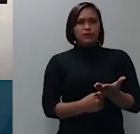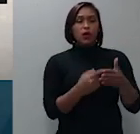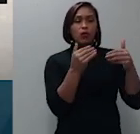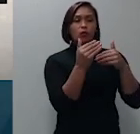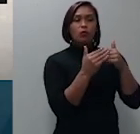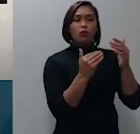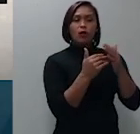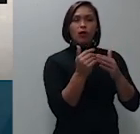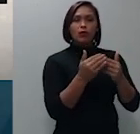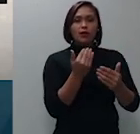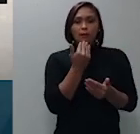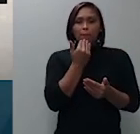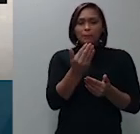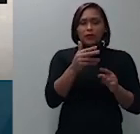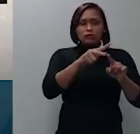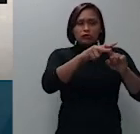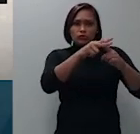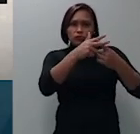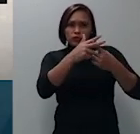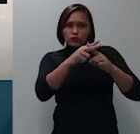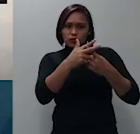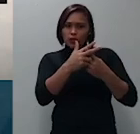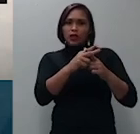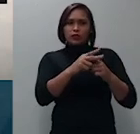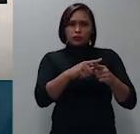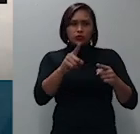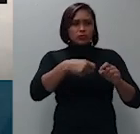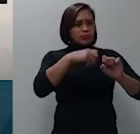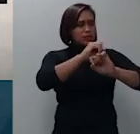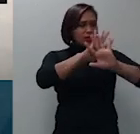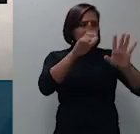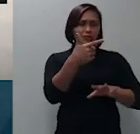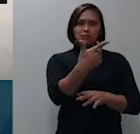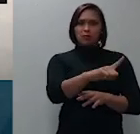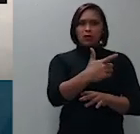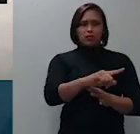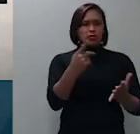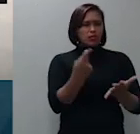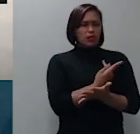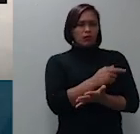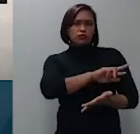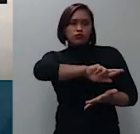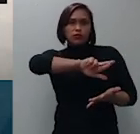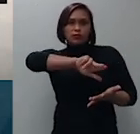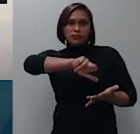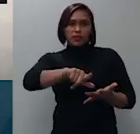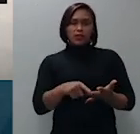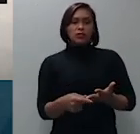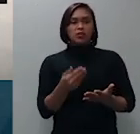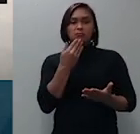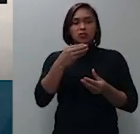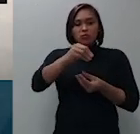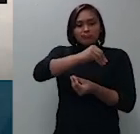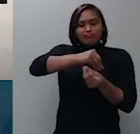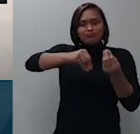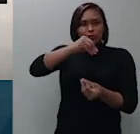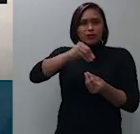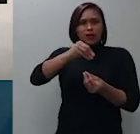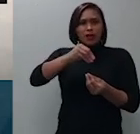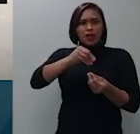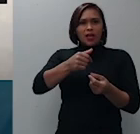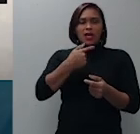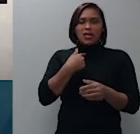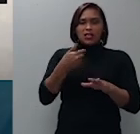ajuste porque nesse caso esclarecimento não foi na verdade ele pediu para mudar se basta entrar uma petição